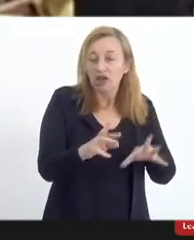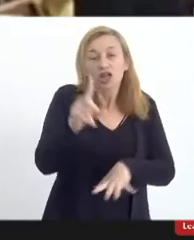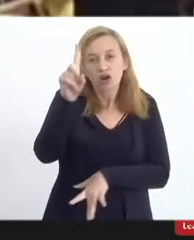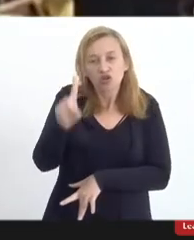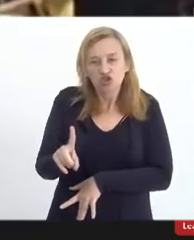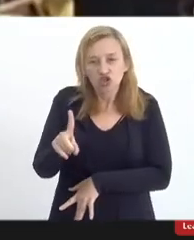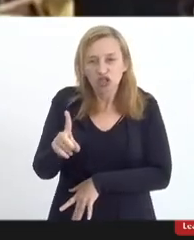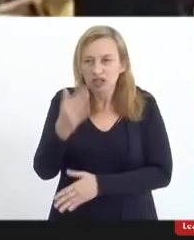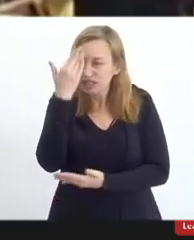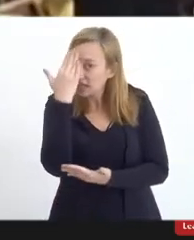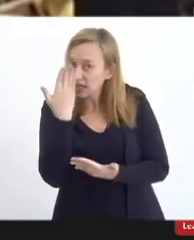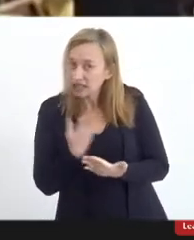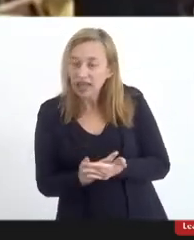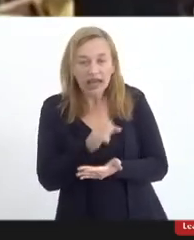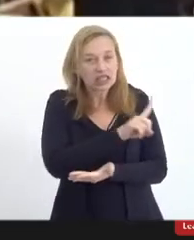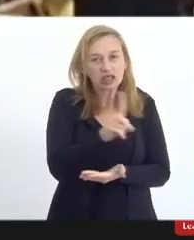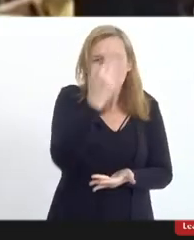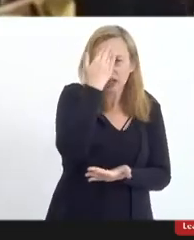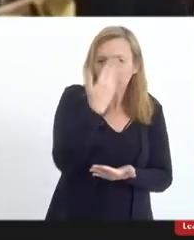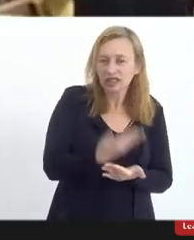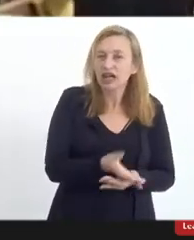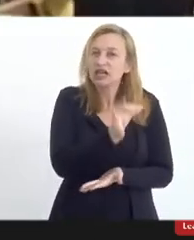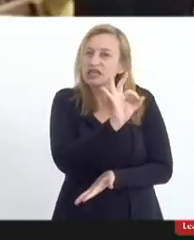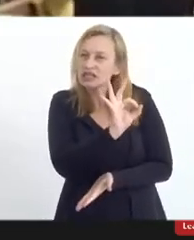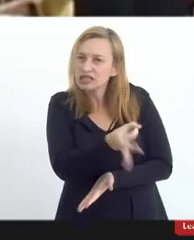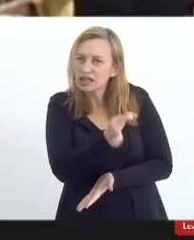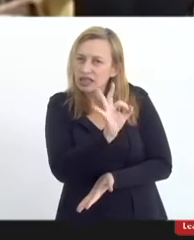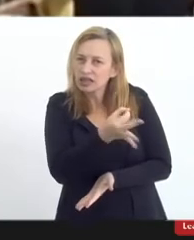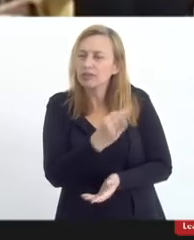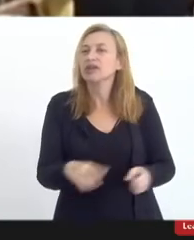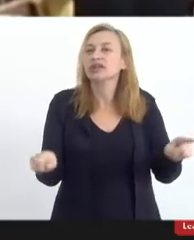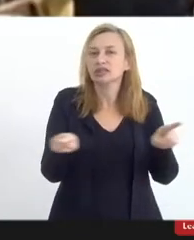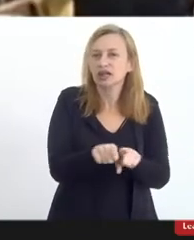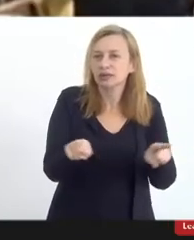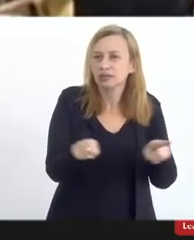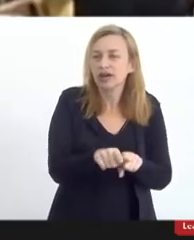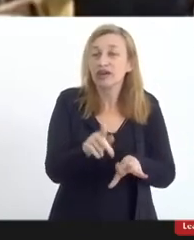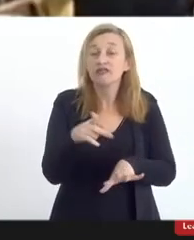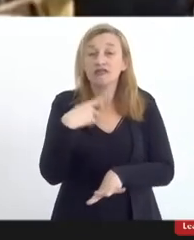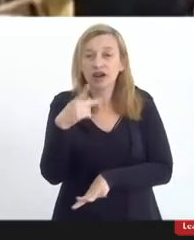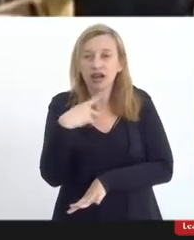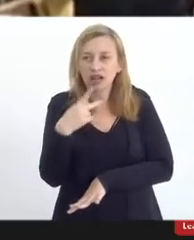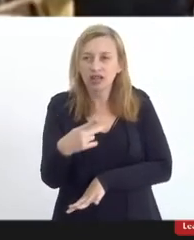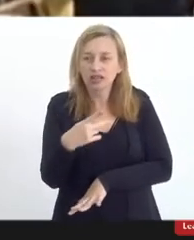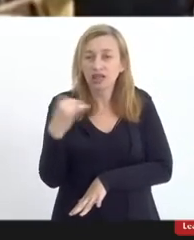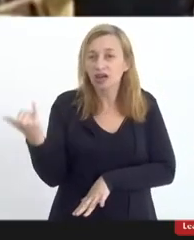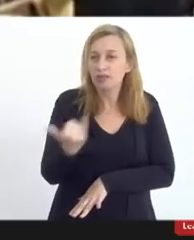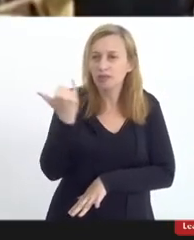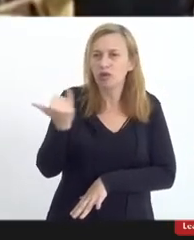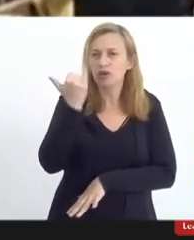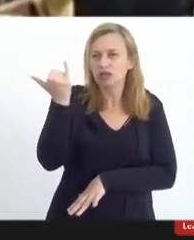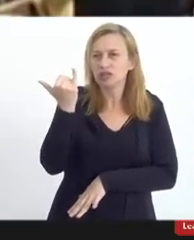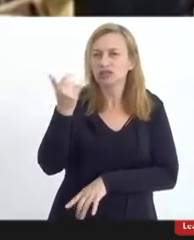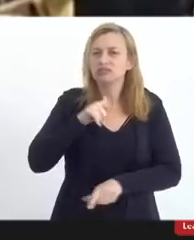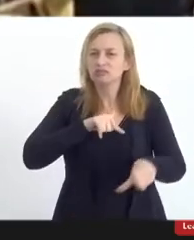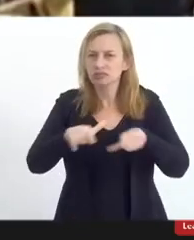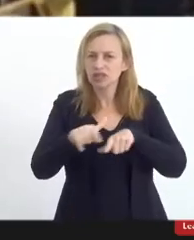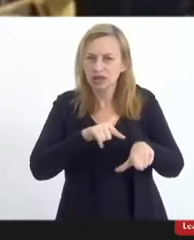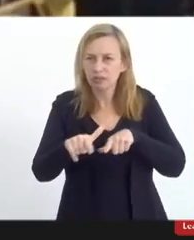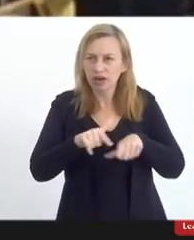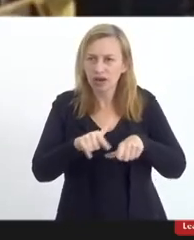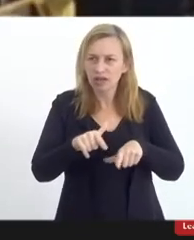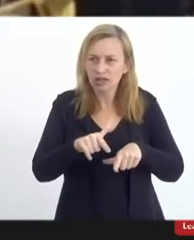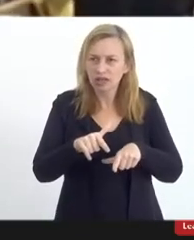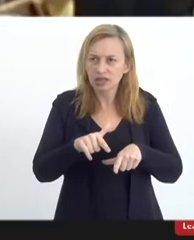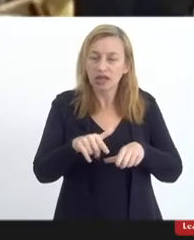de crer e não crer, e, logicamente, também falando sobre a importância de se trabalhar e de